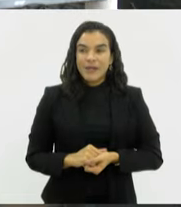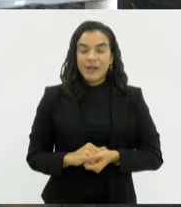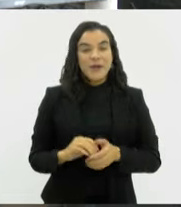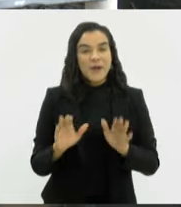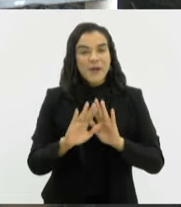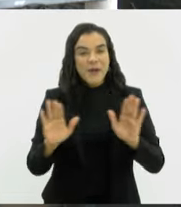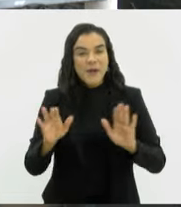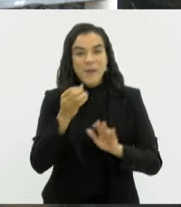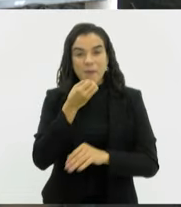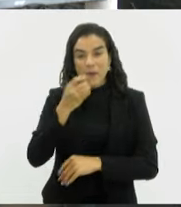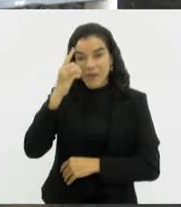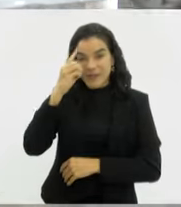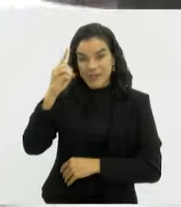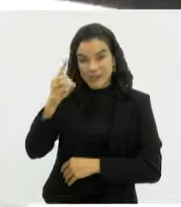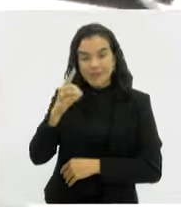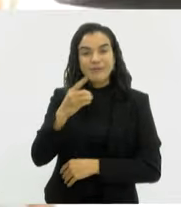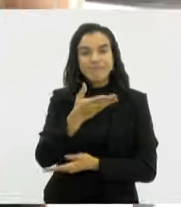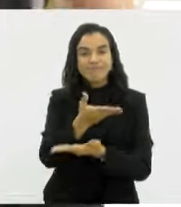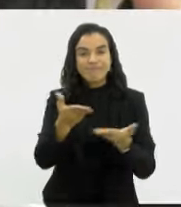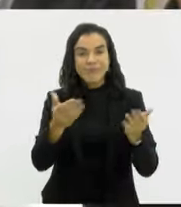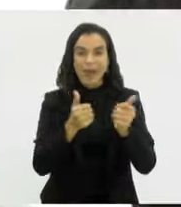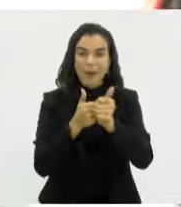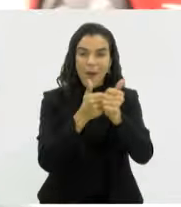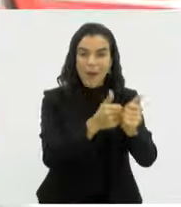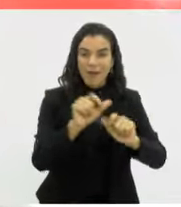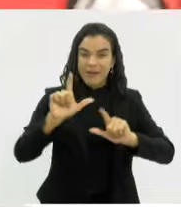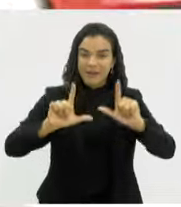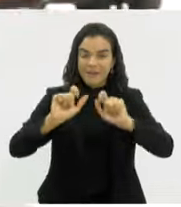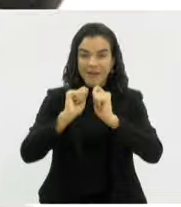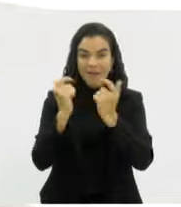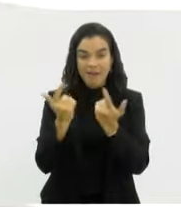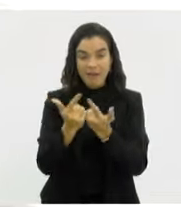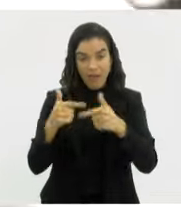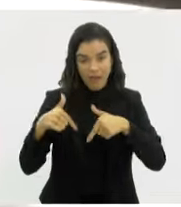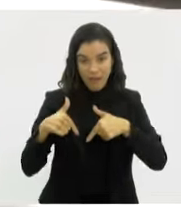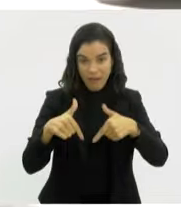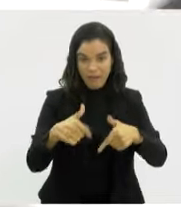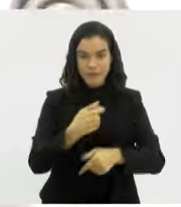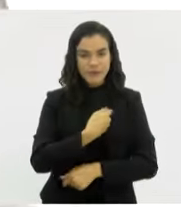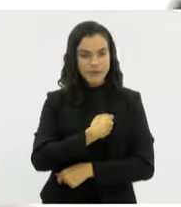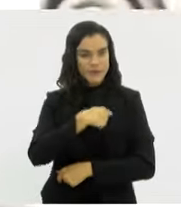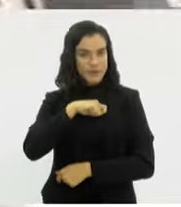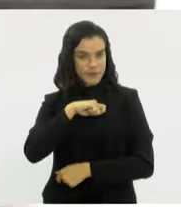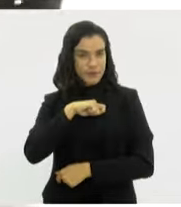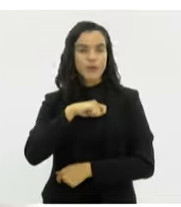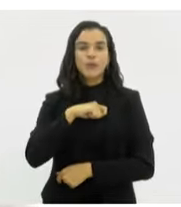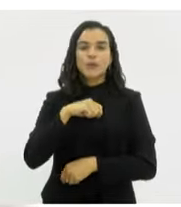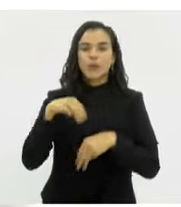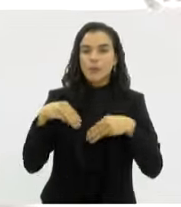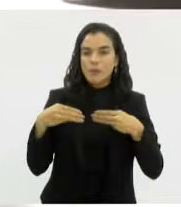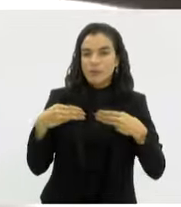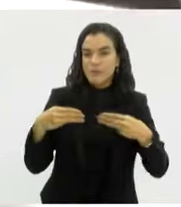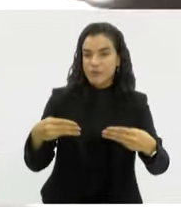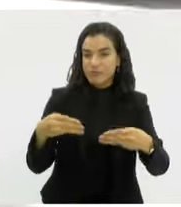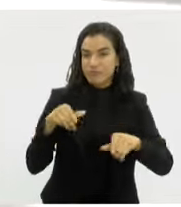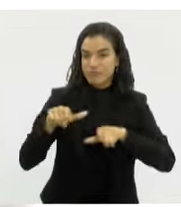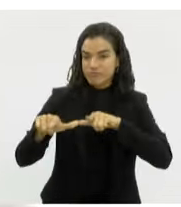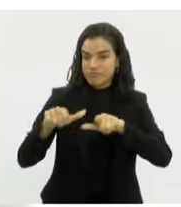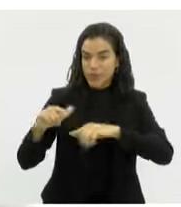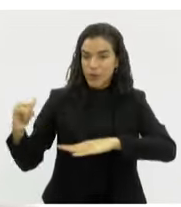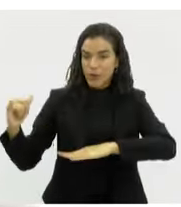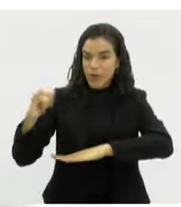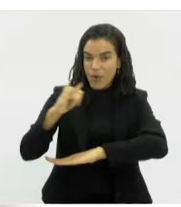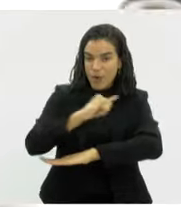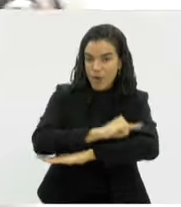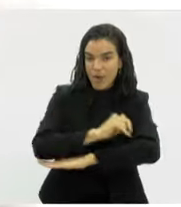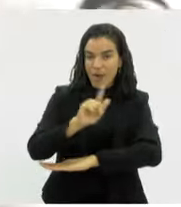Bom dia, Vicente. Bom dia a todos que acompanham a TV Alerje. Essa ação de fiscalização do Ministério do Trabalho foi realizada nos aeroportos